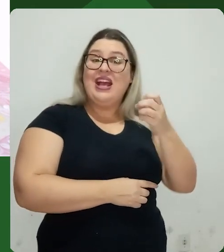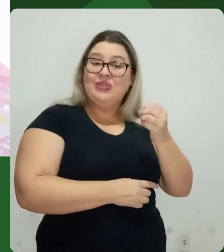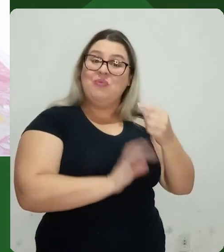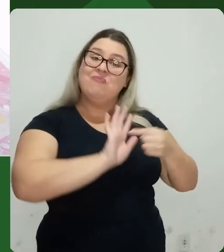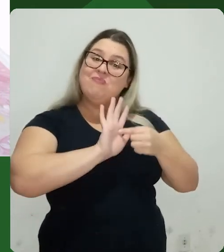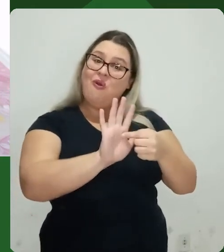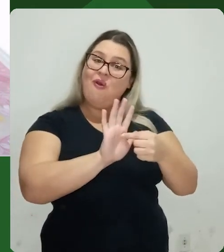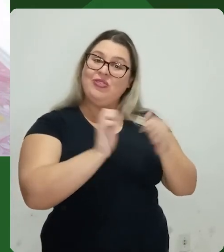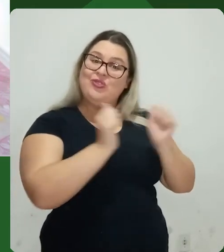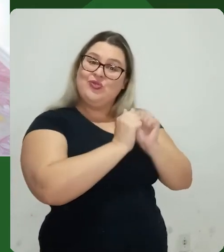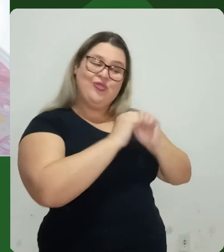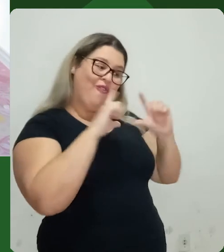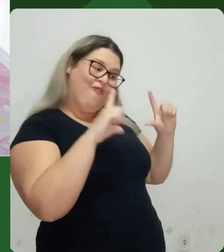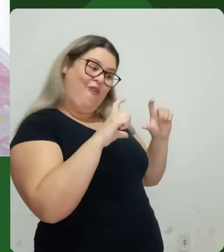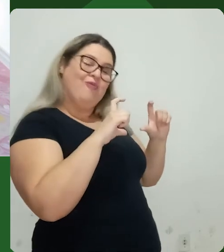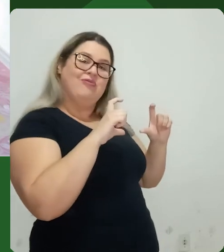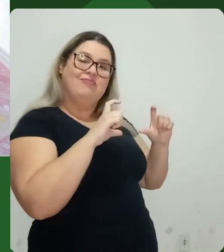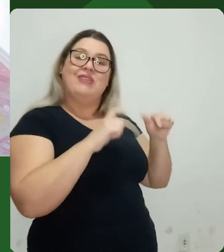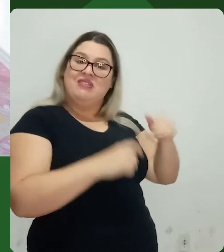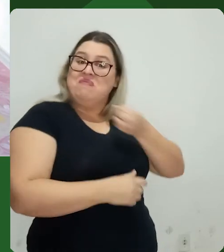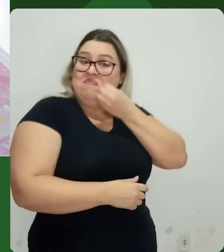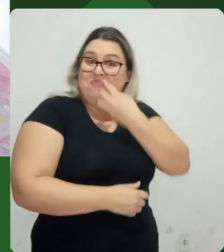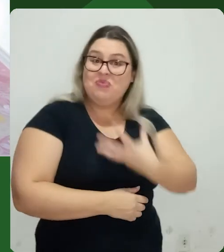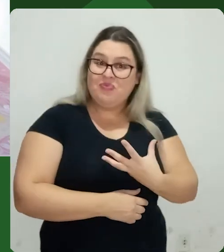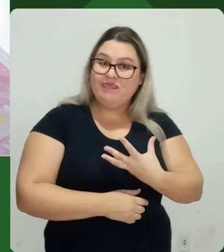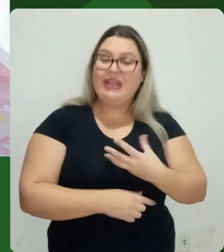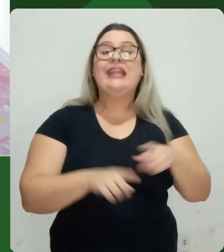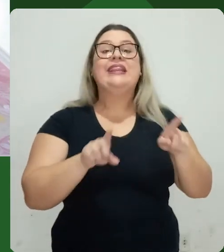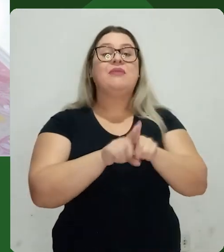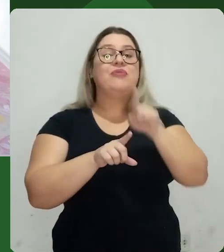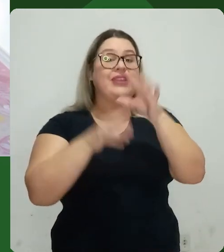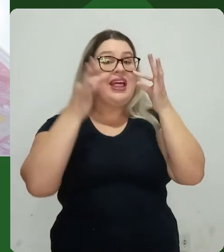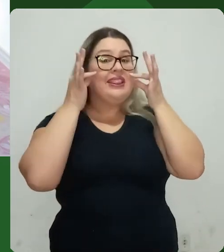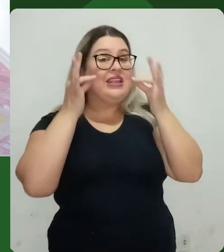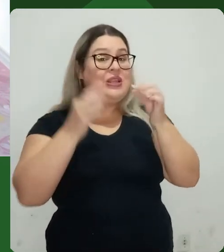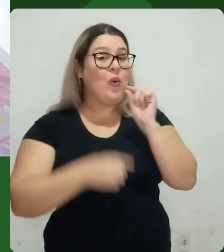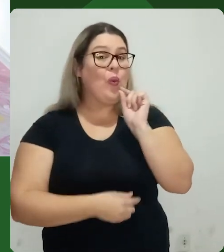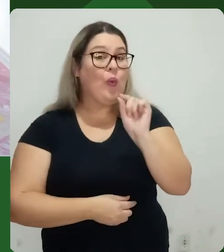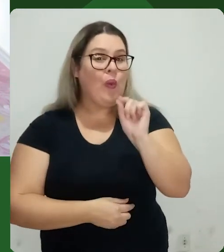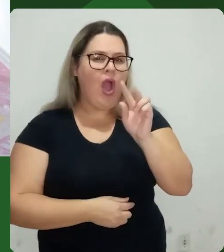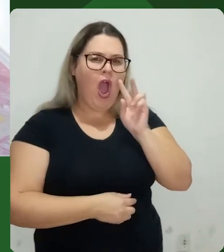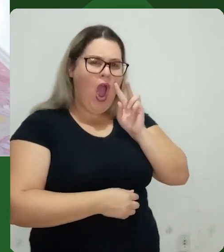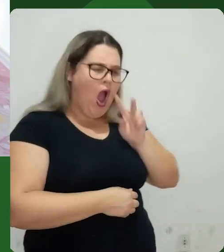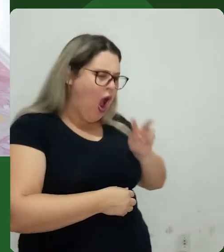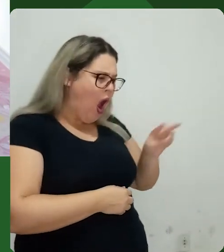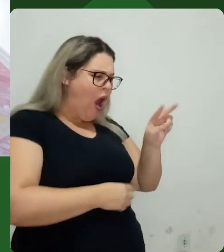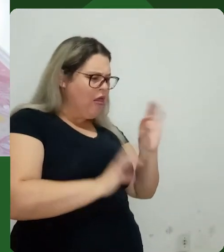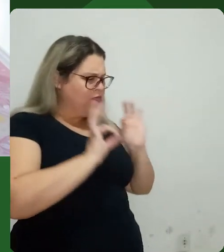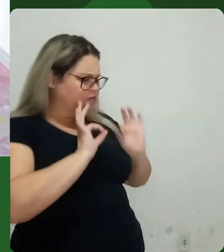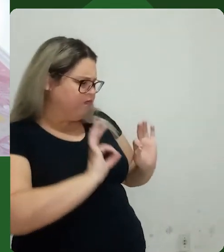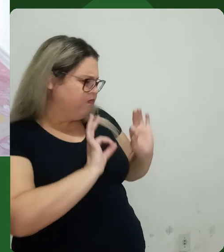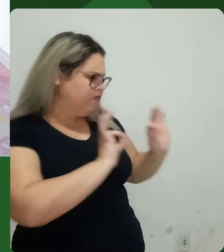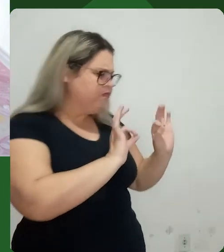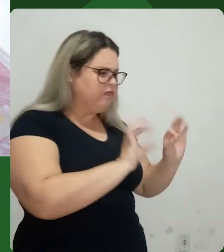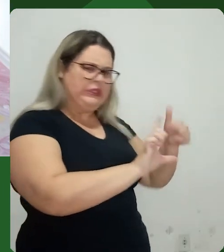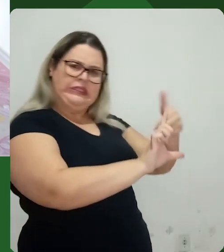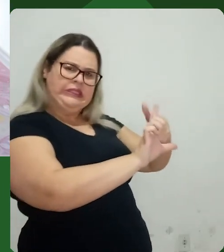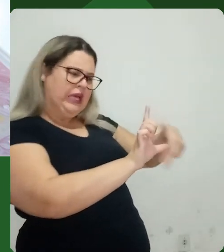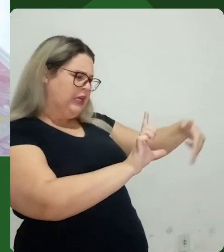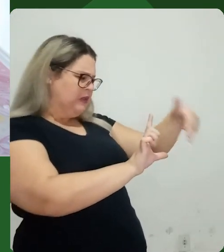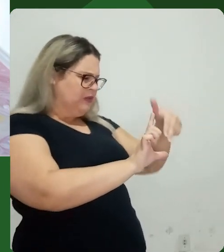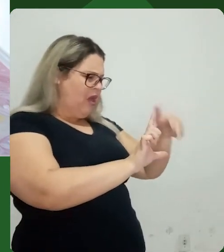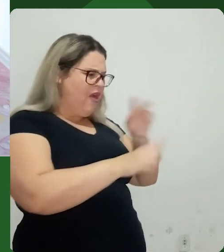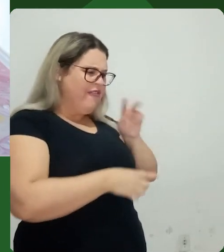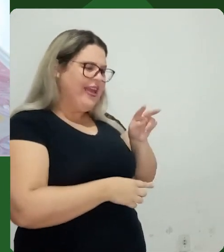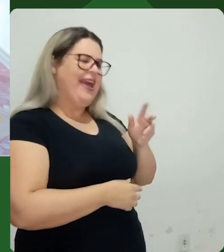reflexo acaba aparecendo junto. Então, isso é muito positivo. E uma coisa que você tem que prestar atenção é conferir sempre